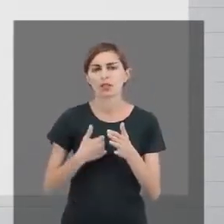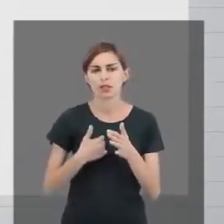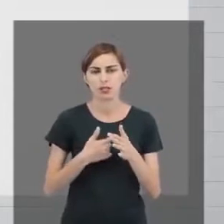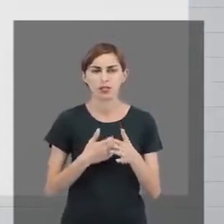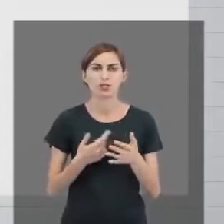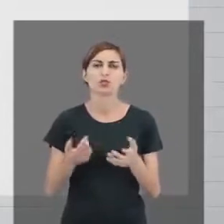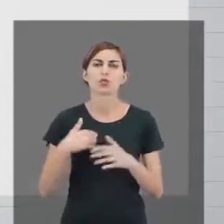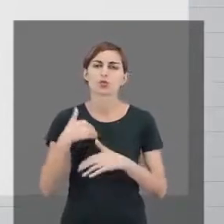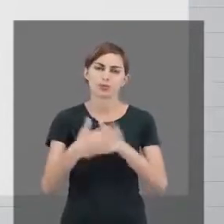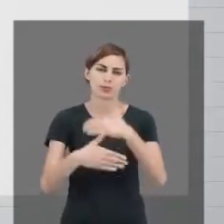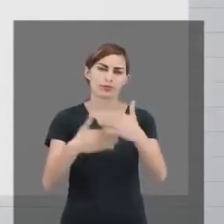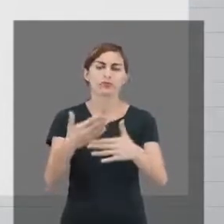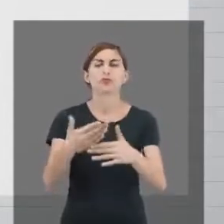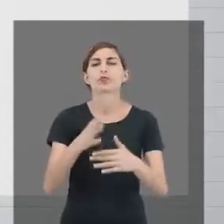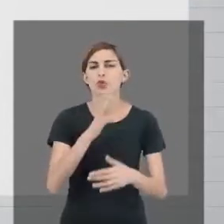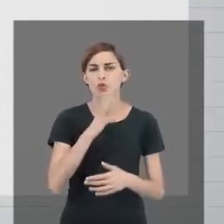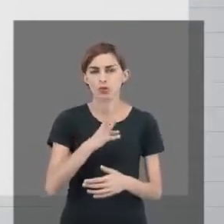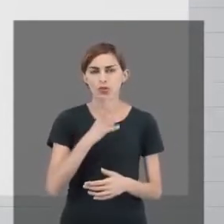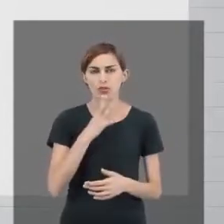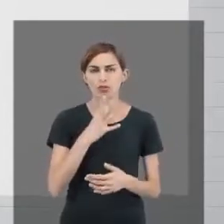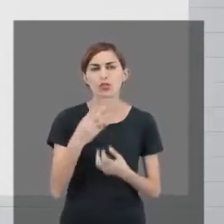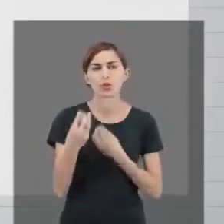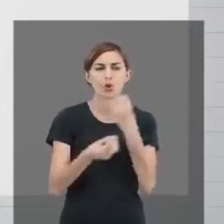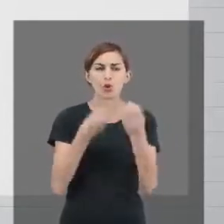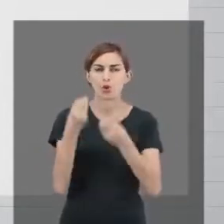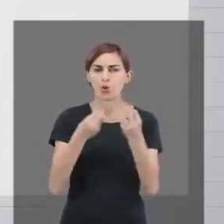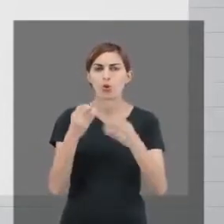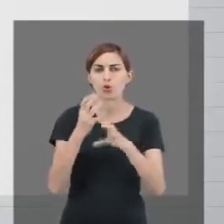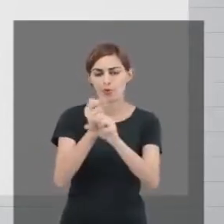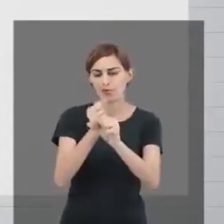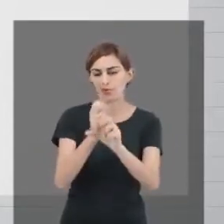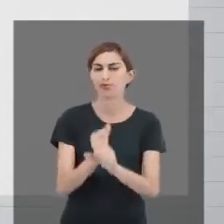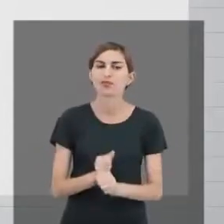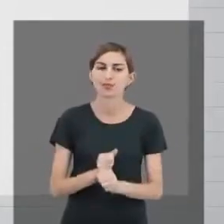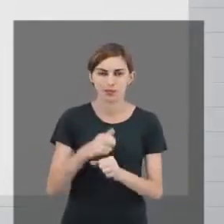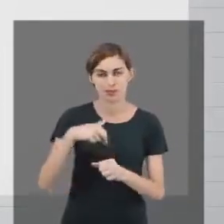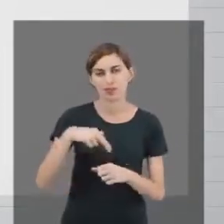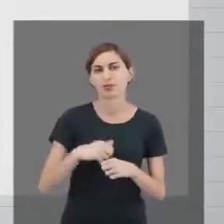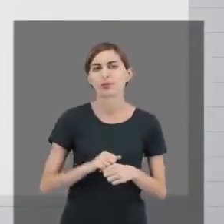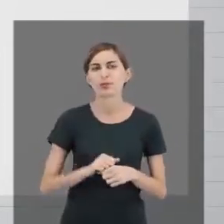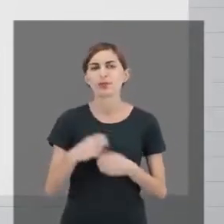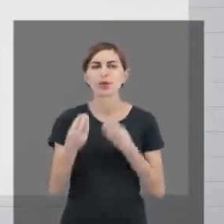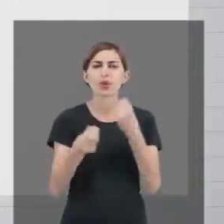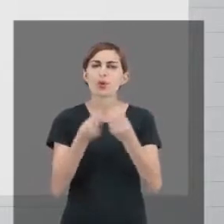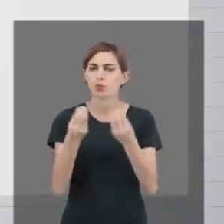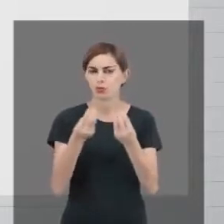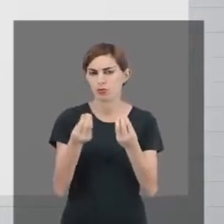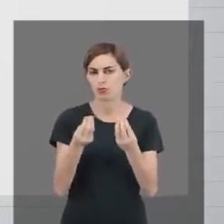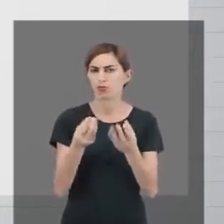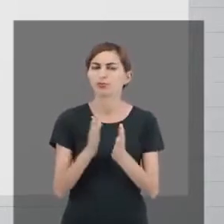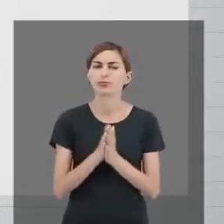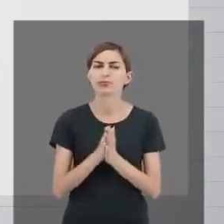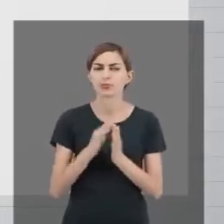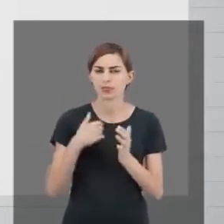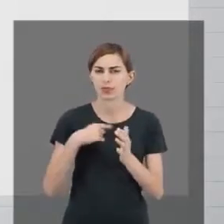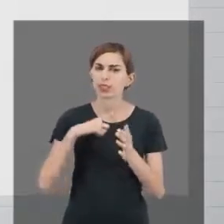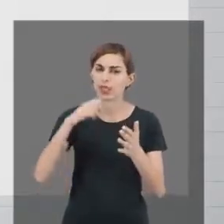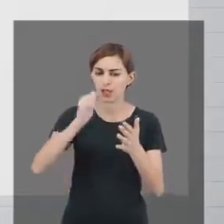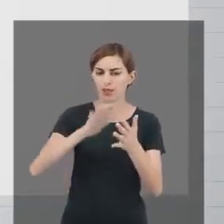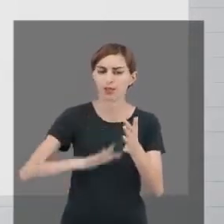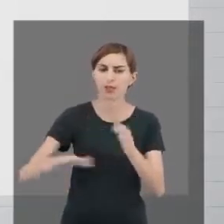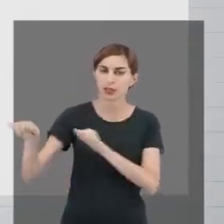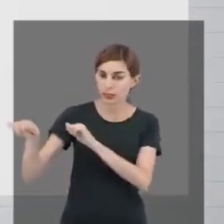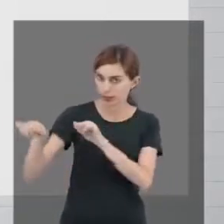vai desenvolver mais adiante para você conhecer como é que se compõe a nota todinha. Nem se preocupe. Então, vamos lá. Nós temos a atividade